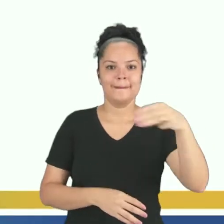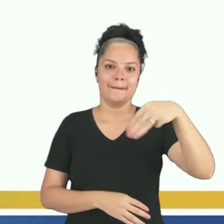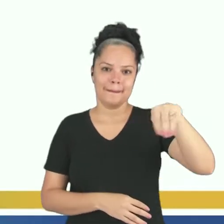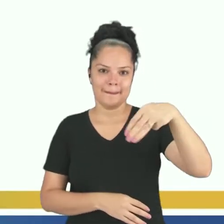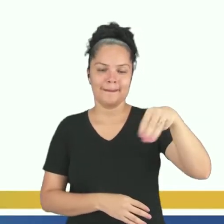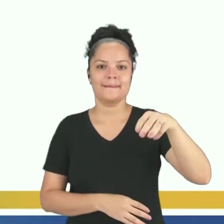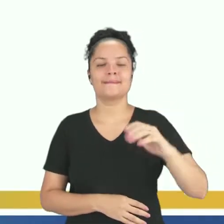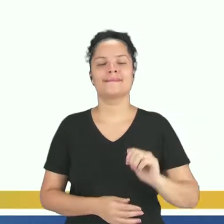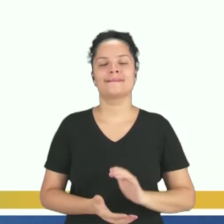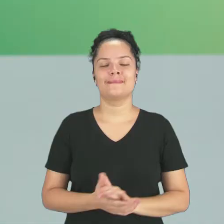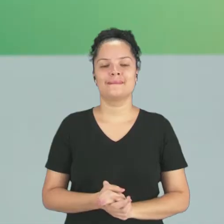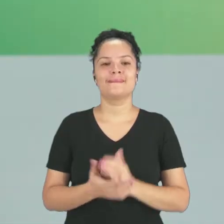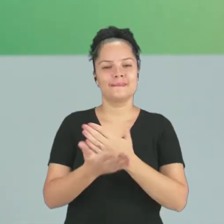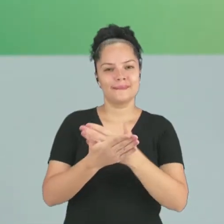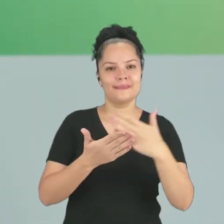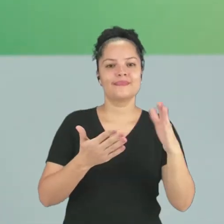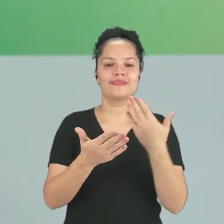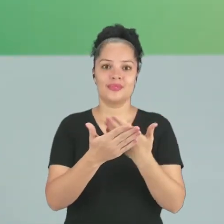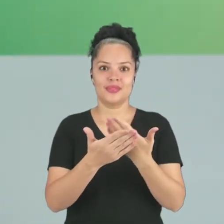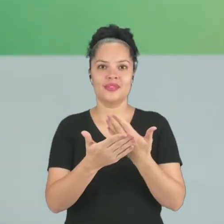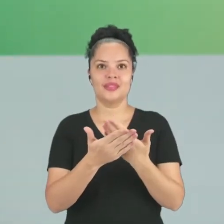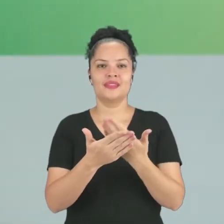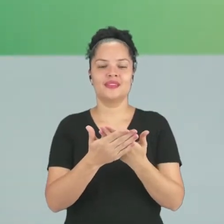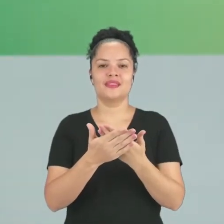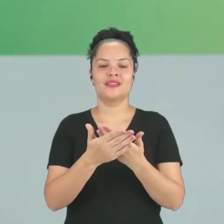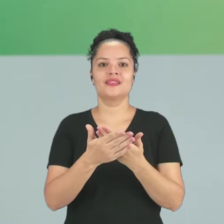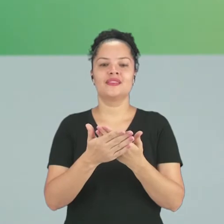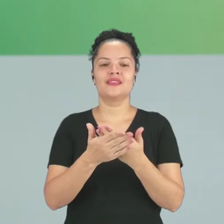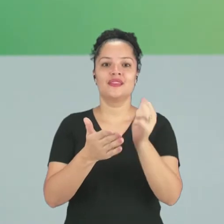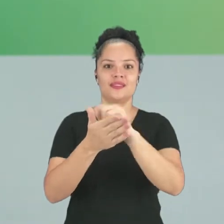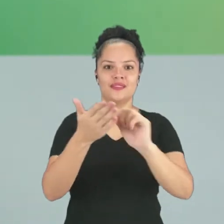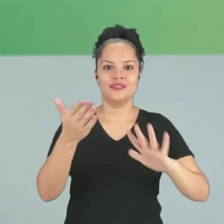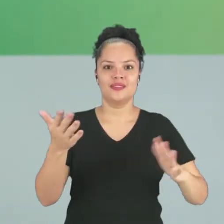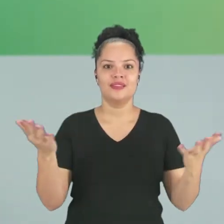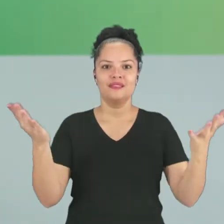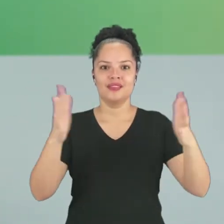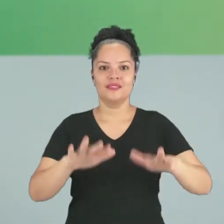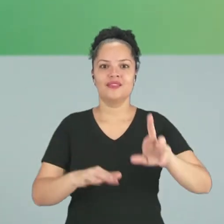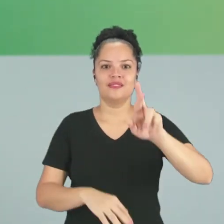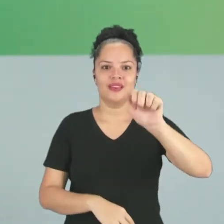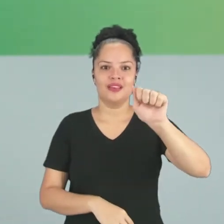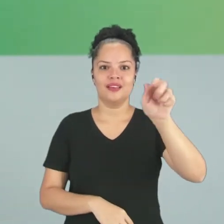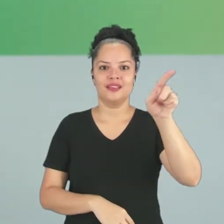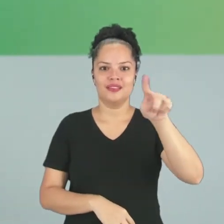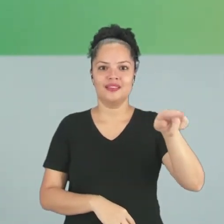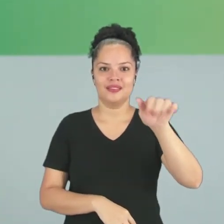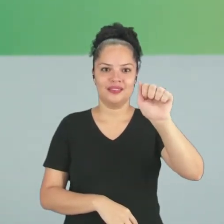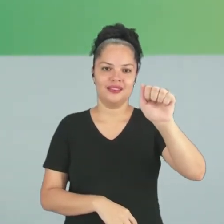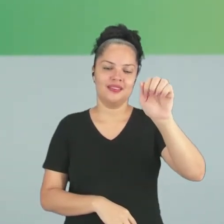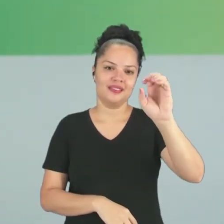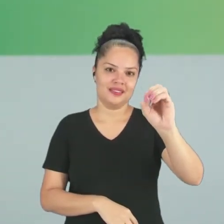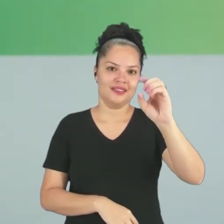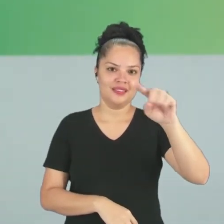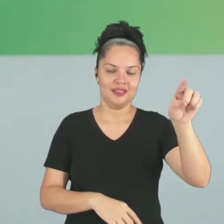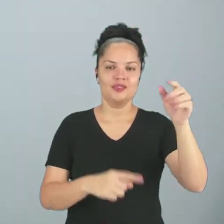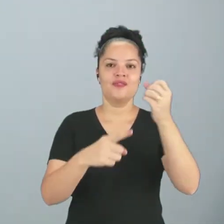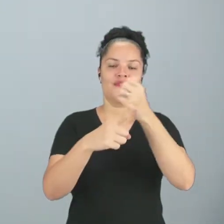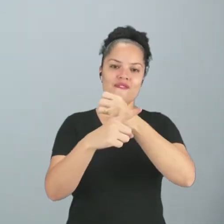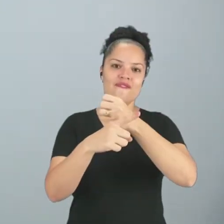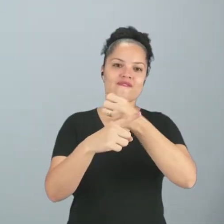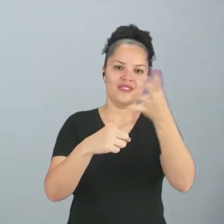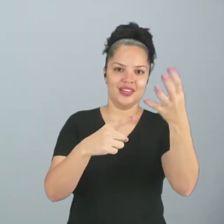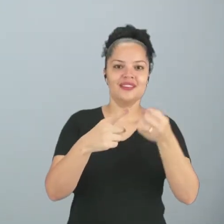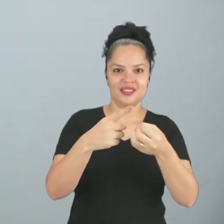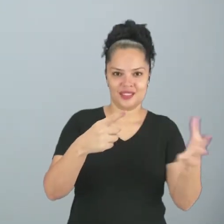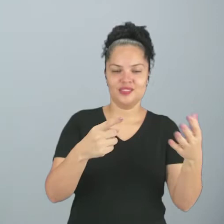iniciar a aula. Então, como eu falei, exercícios que envolvem razão e fração. Então vamos aí, esse conteúdo a gente viu